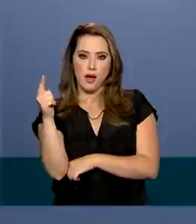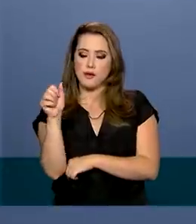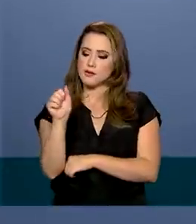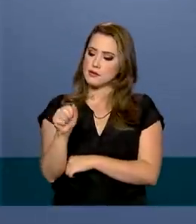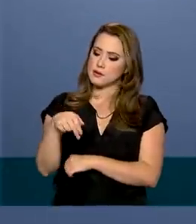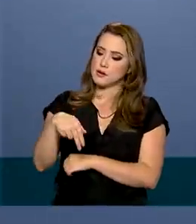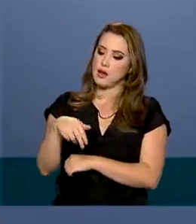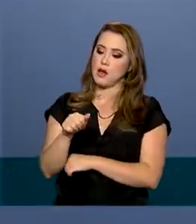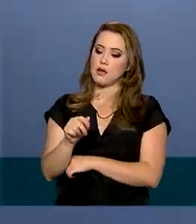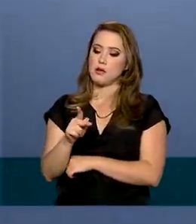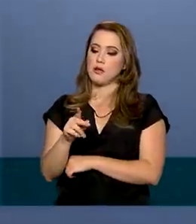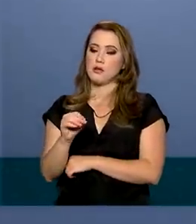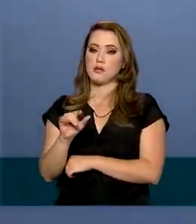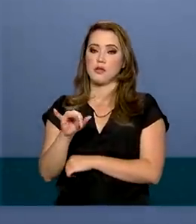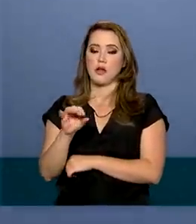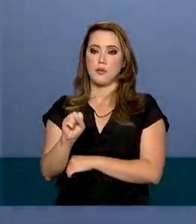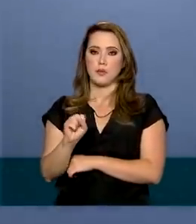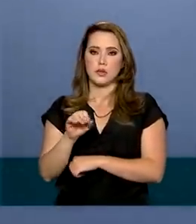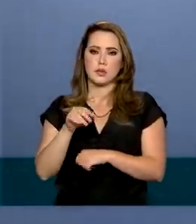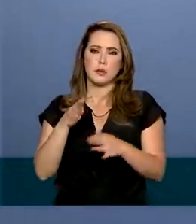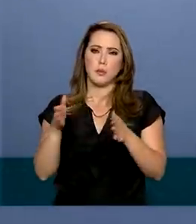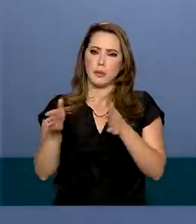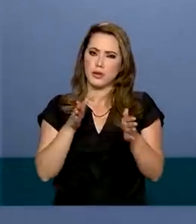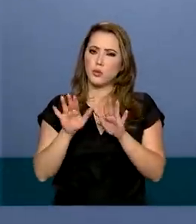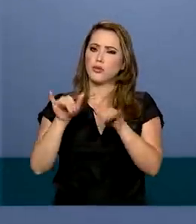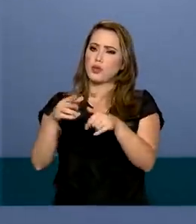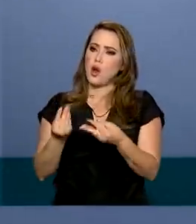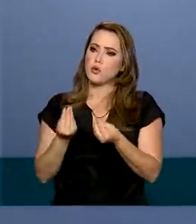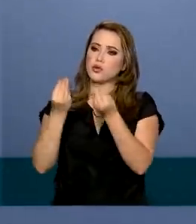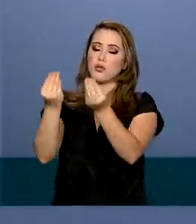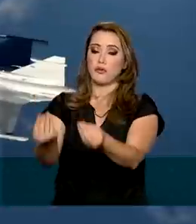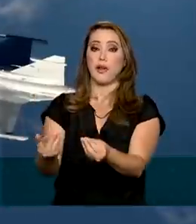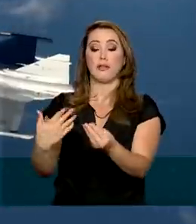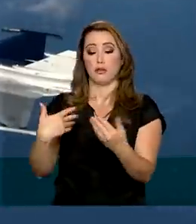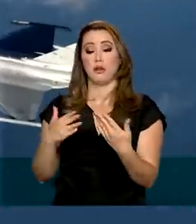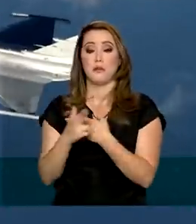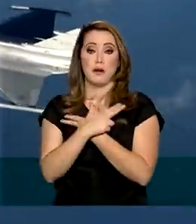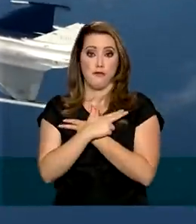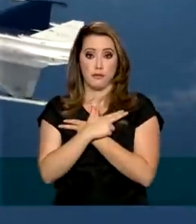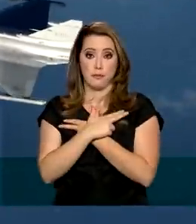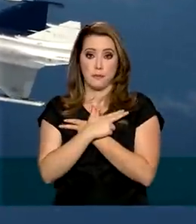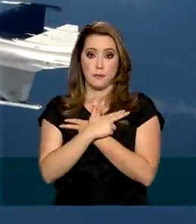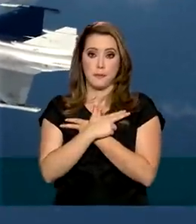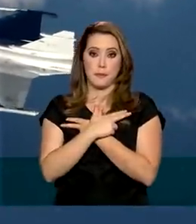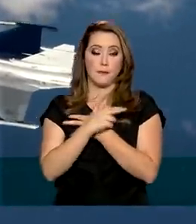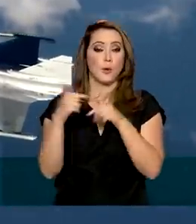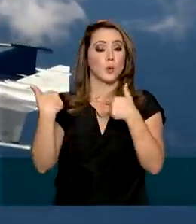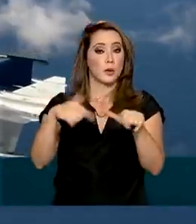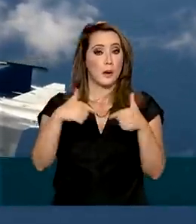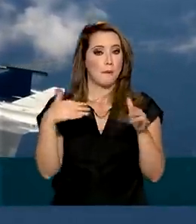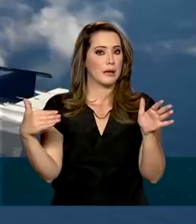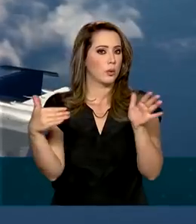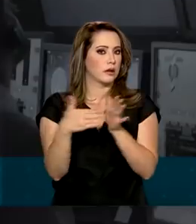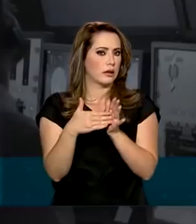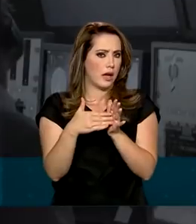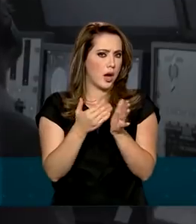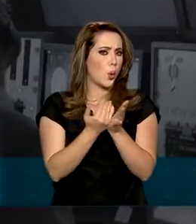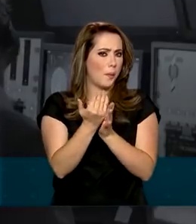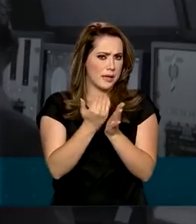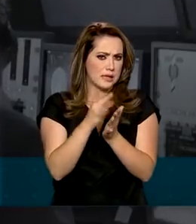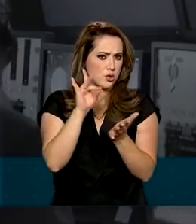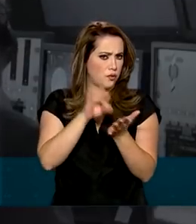finais da fase de entrega. A expectativa é que as aeronaves entrem em operação até o final do ano.